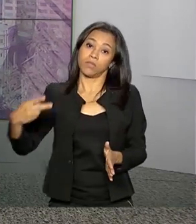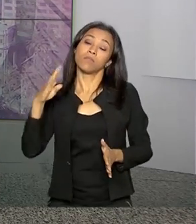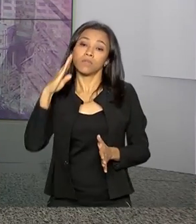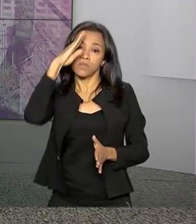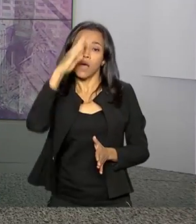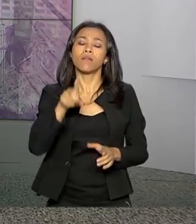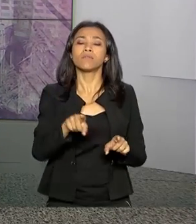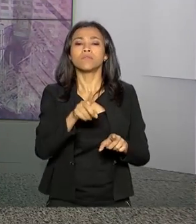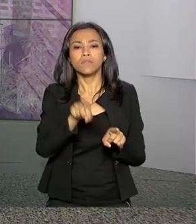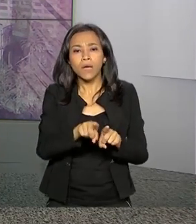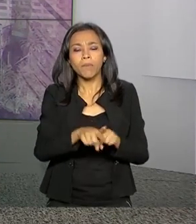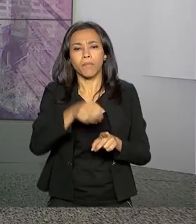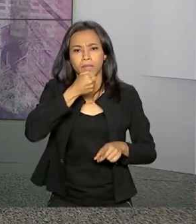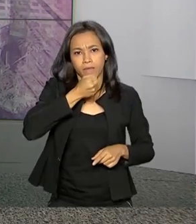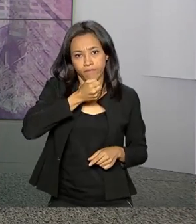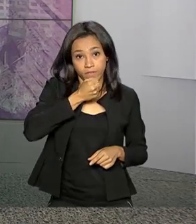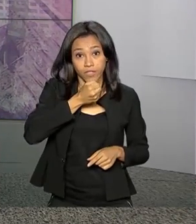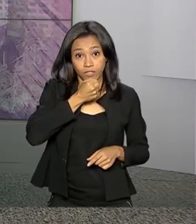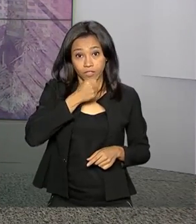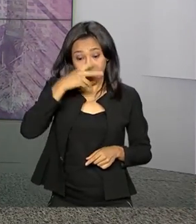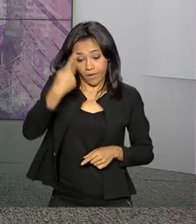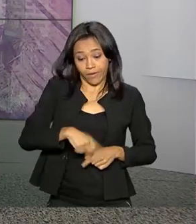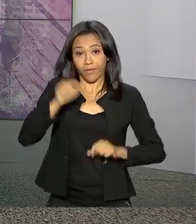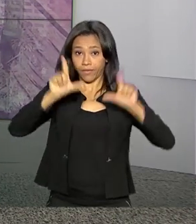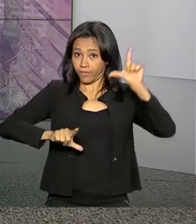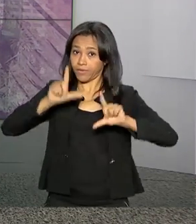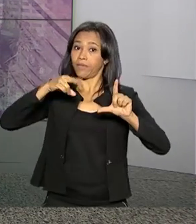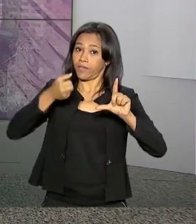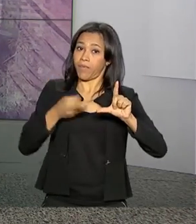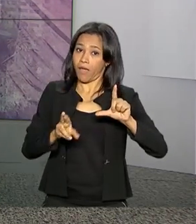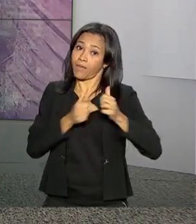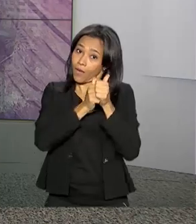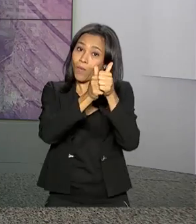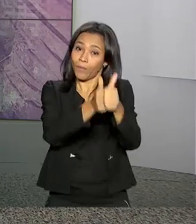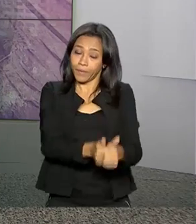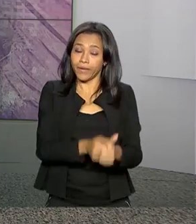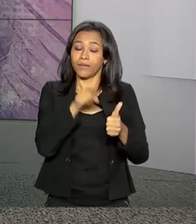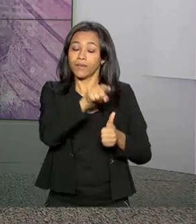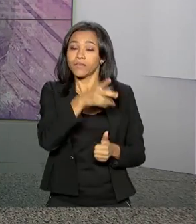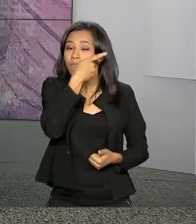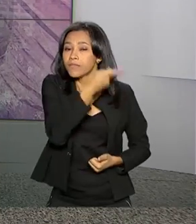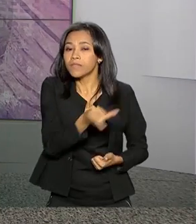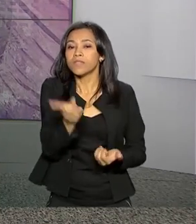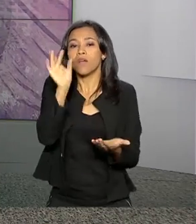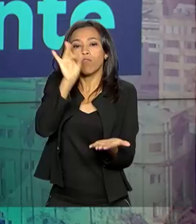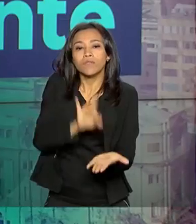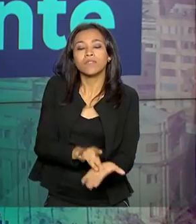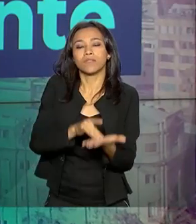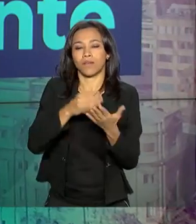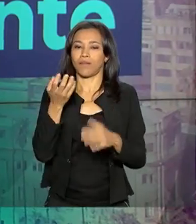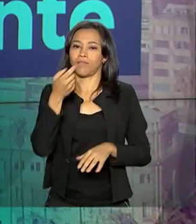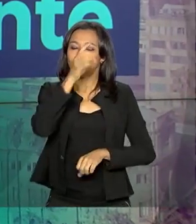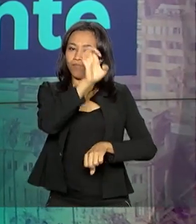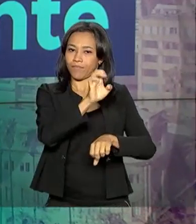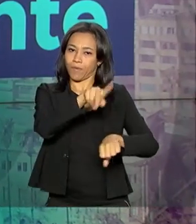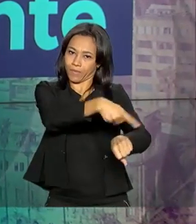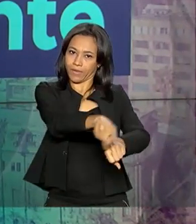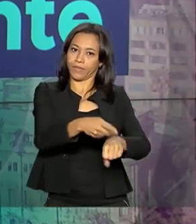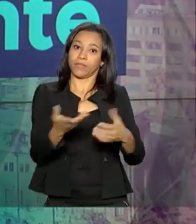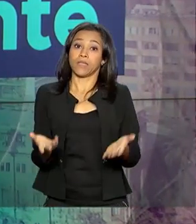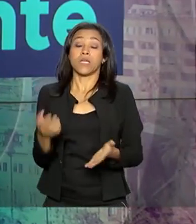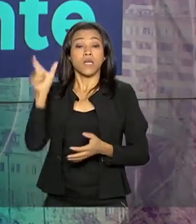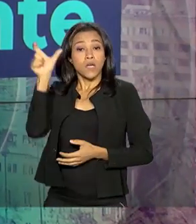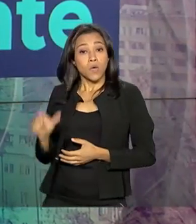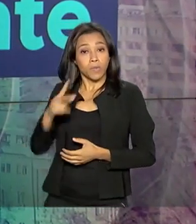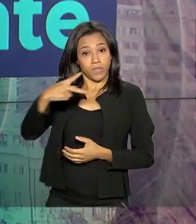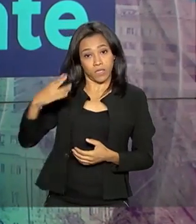concedeu uma entrevista exclusiva à equipe da TVNBR, que o acompanha nessa visita oficial ao país. O presidente falou sobre